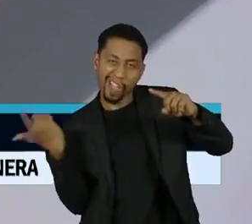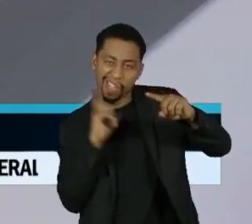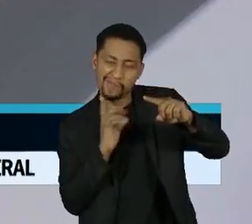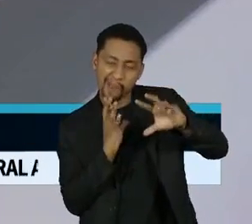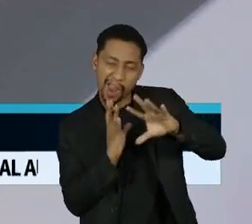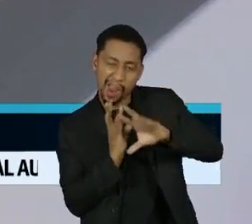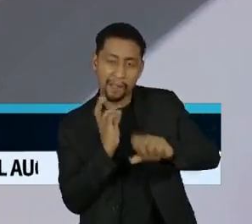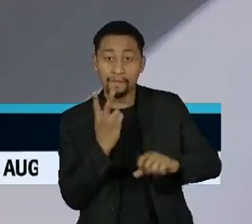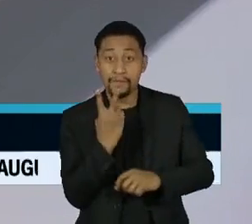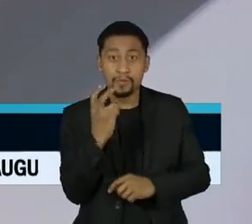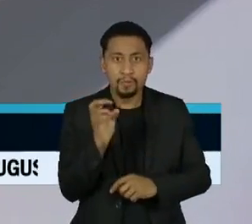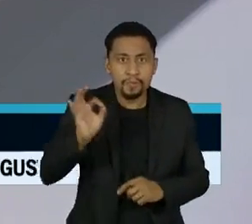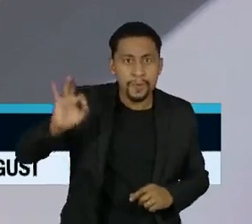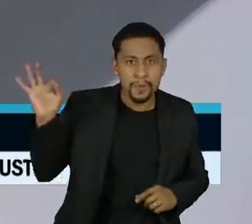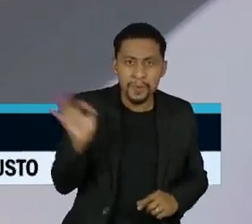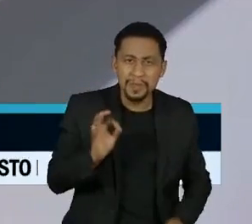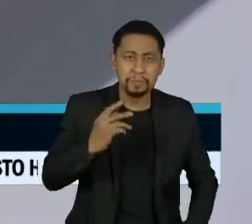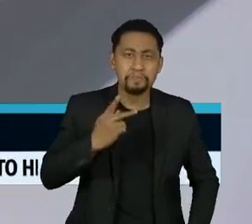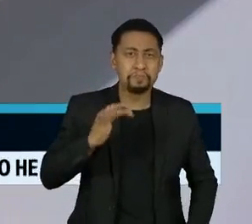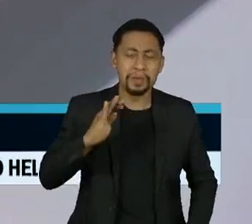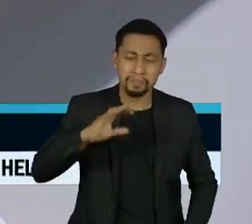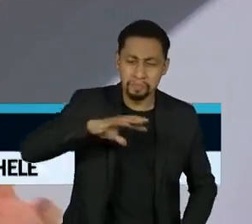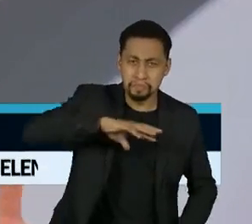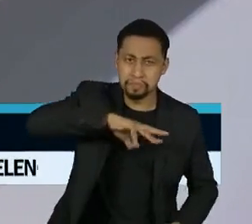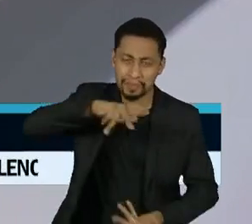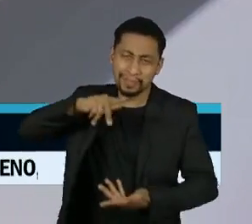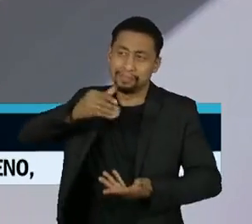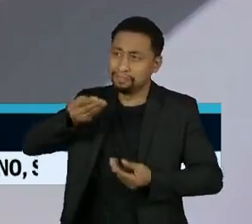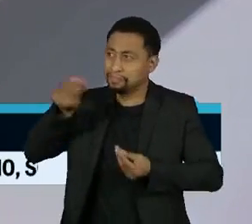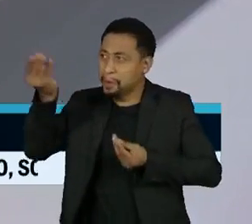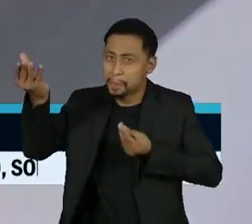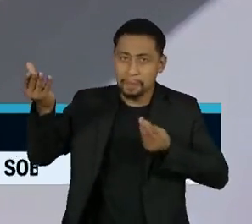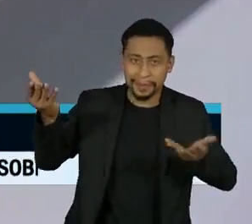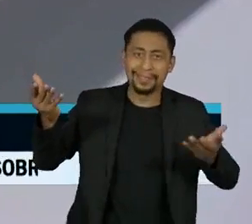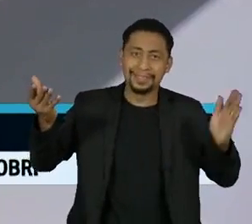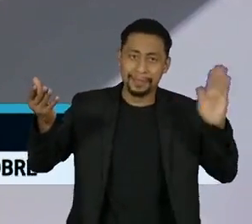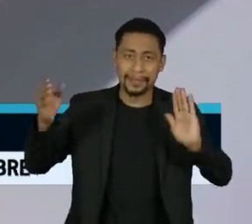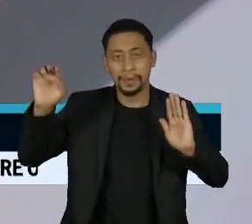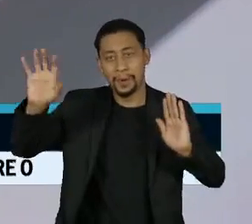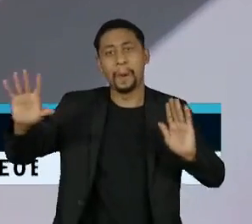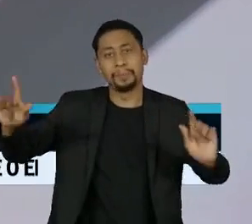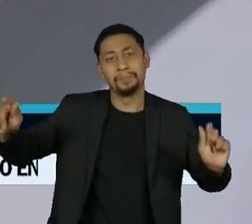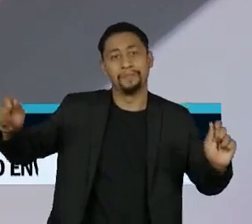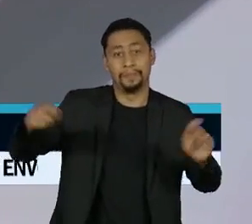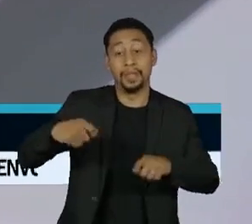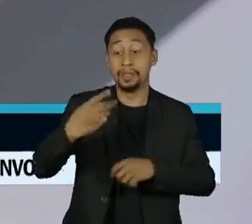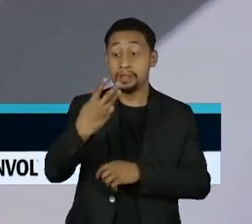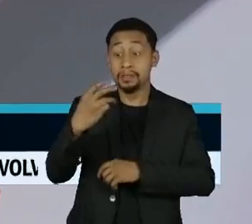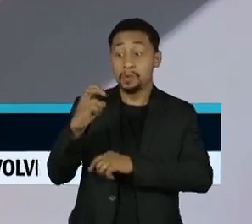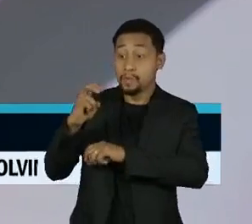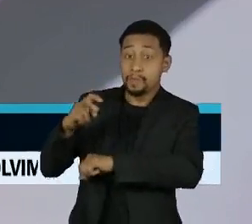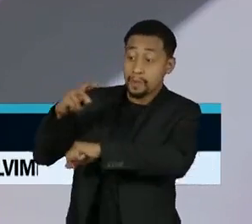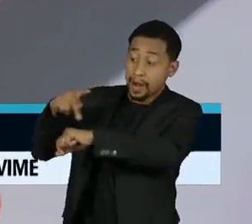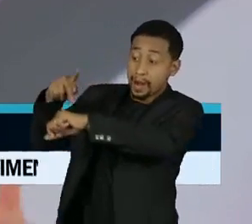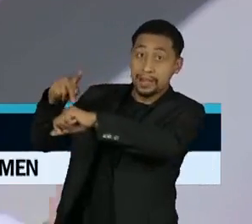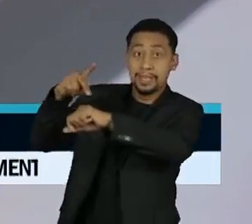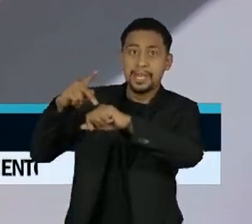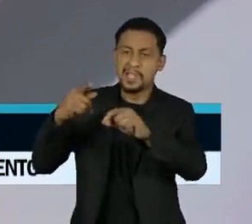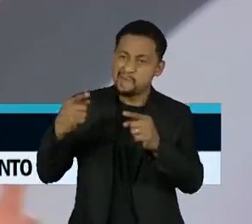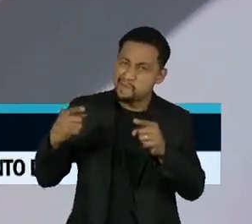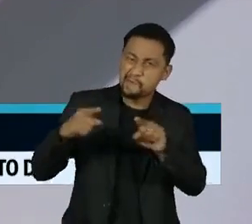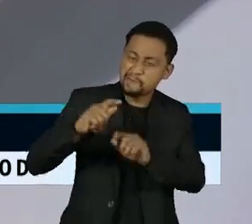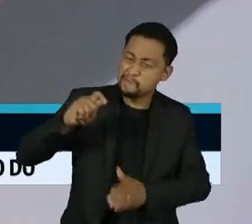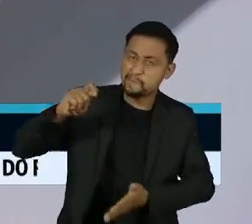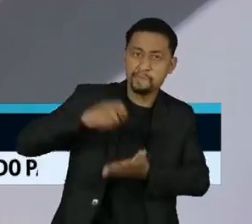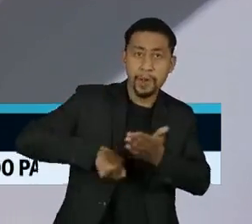essas duas esferas. Então, são 31 países colocados e que abre espaço não só para livre